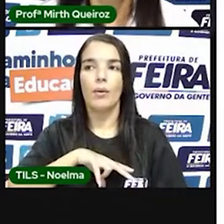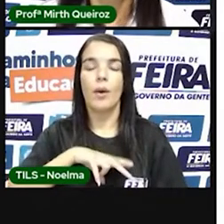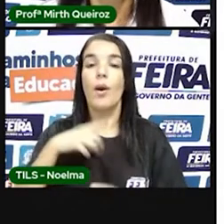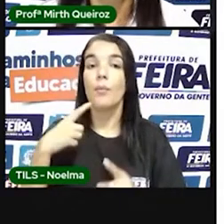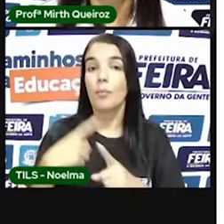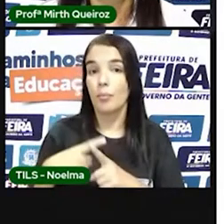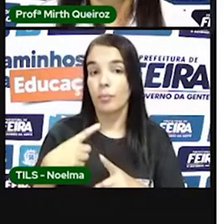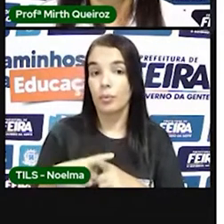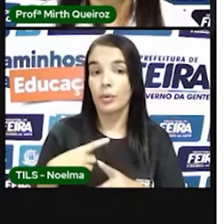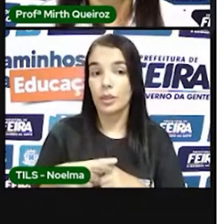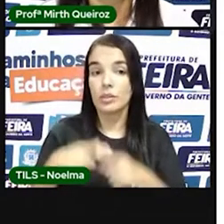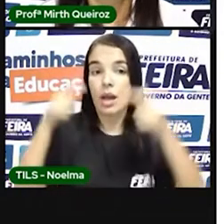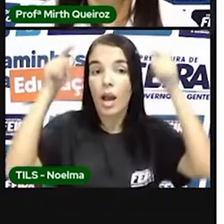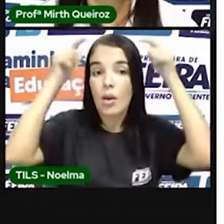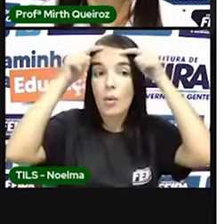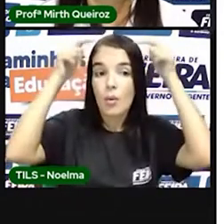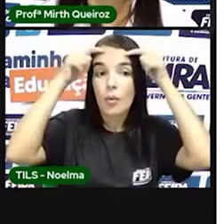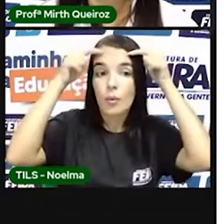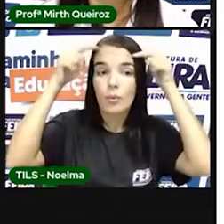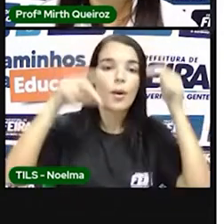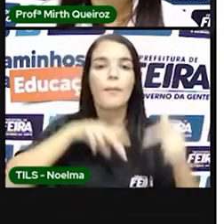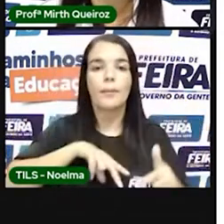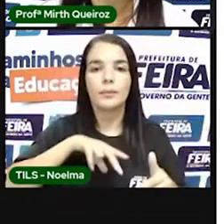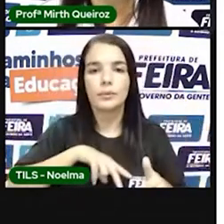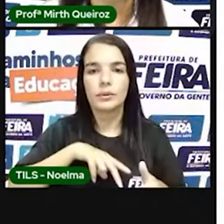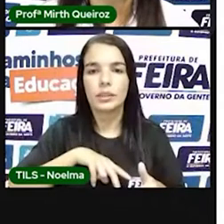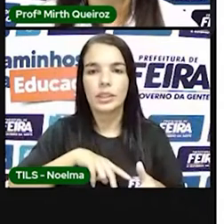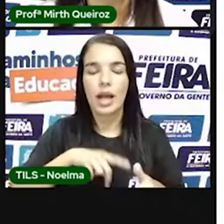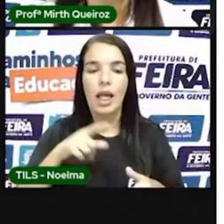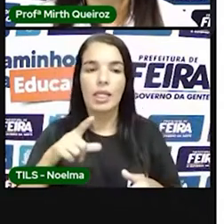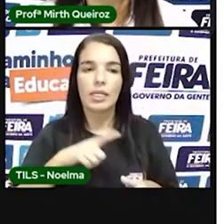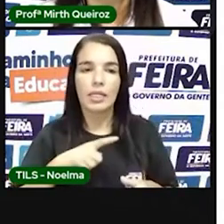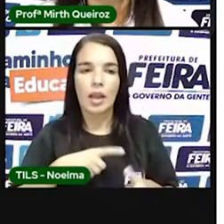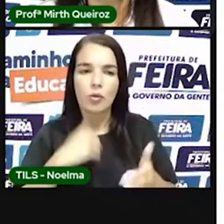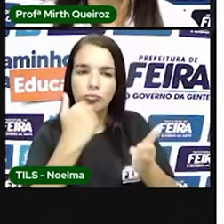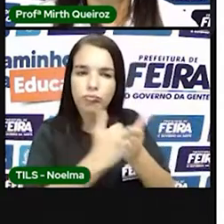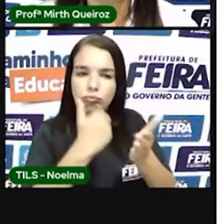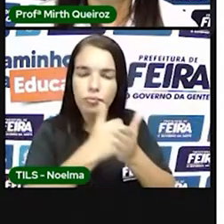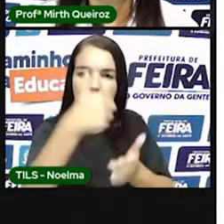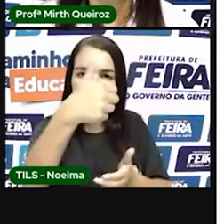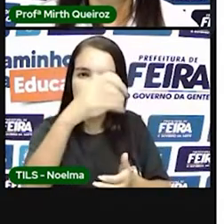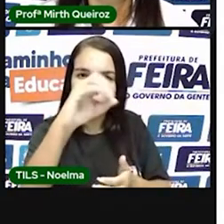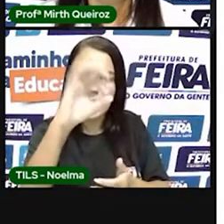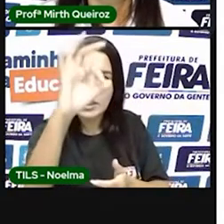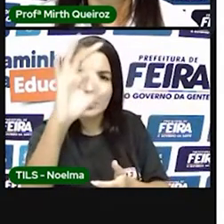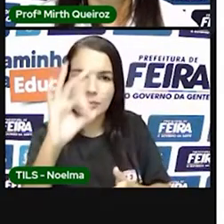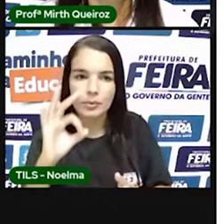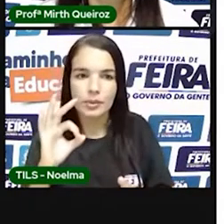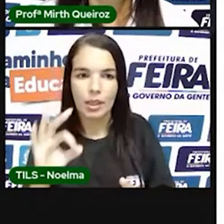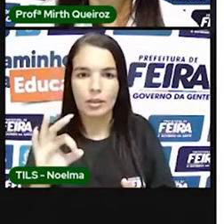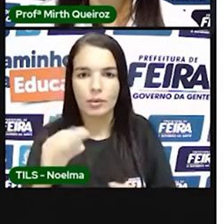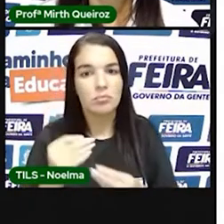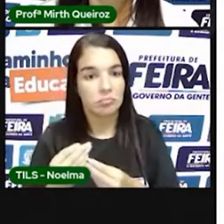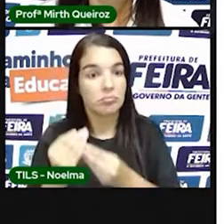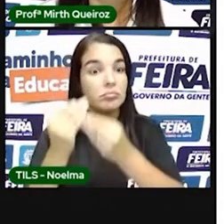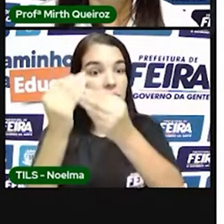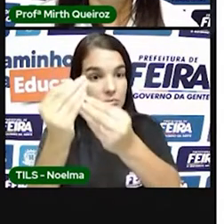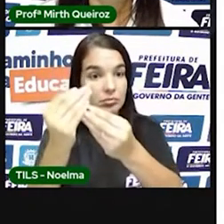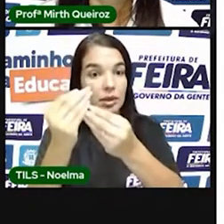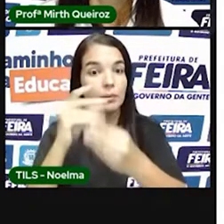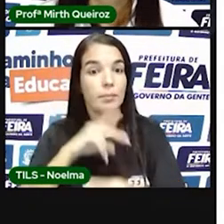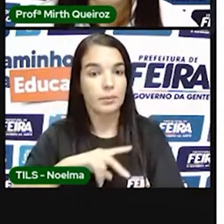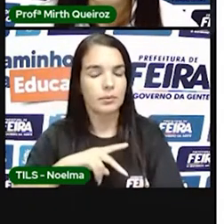a coroa portuguesa, ela cobrava um imposto de 10% da produção que ali fosse desenvolvida. A pró,